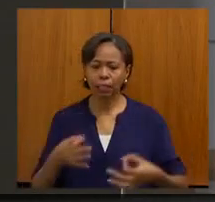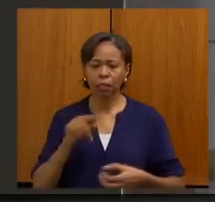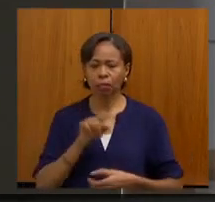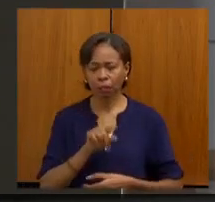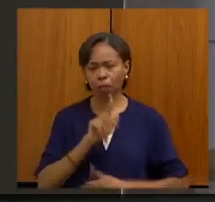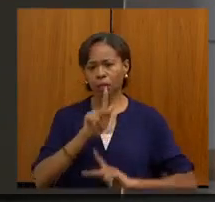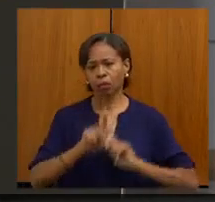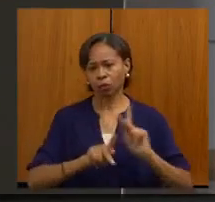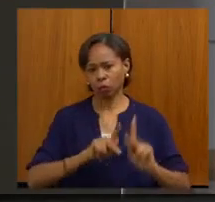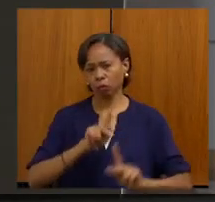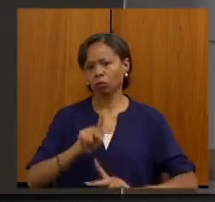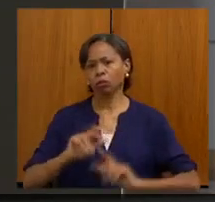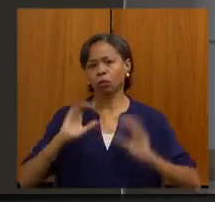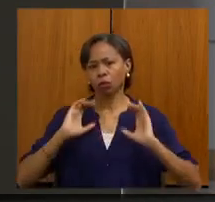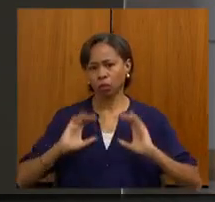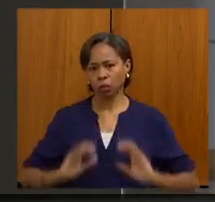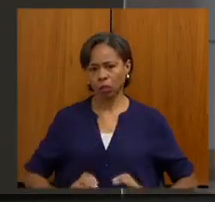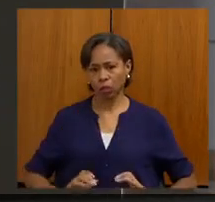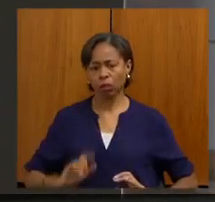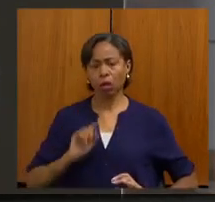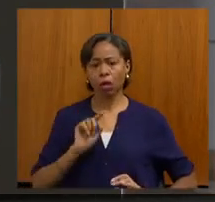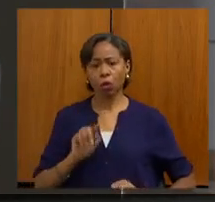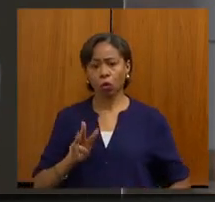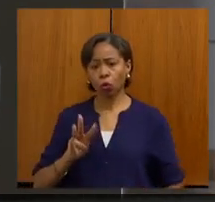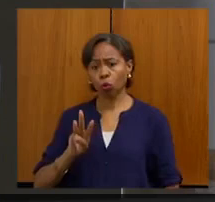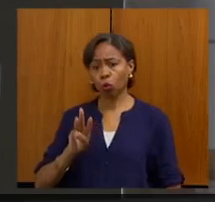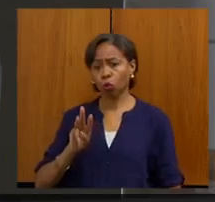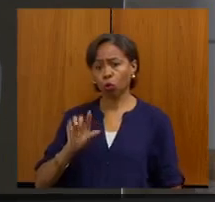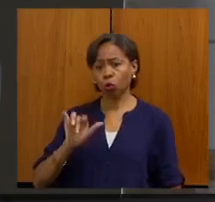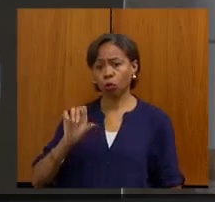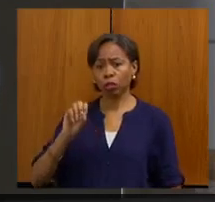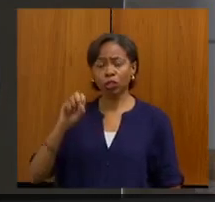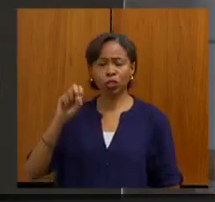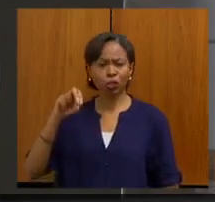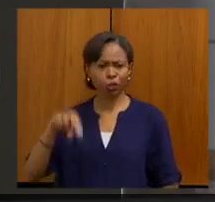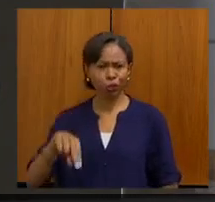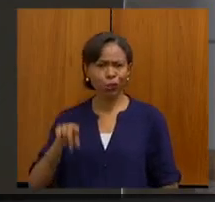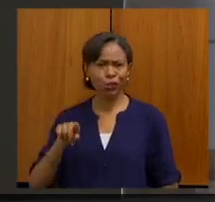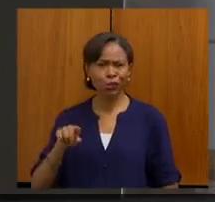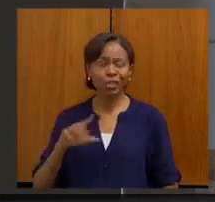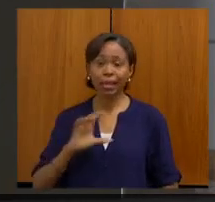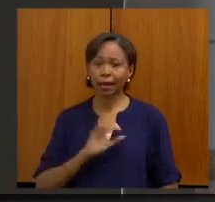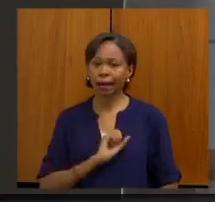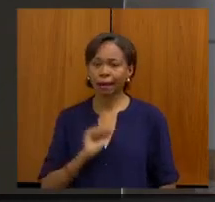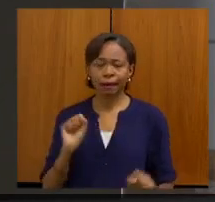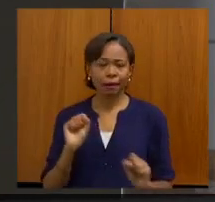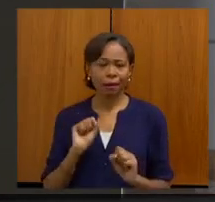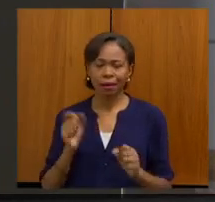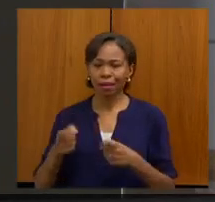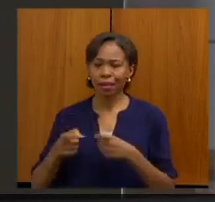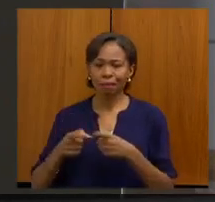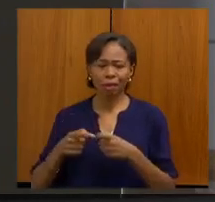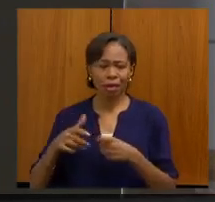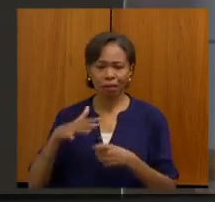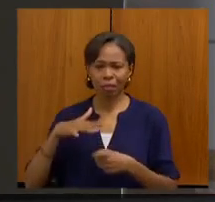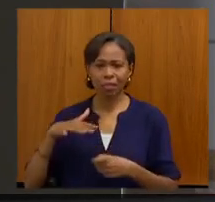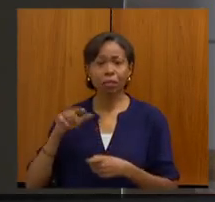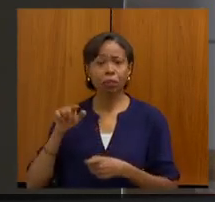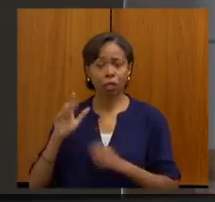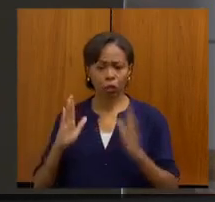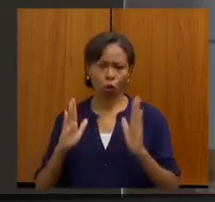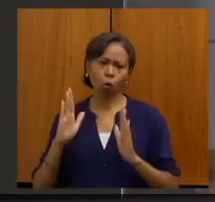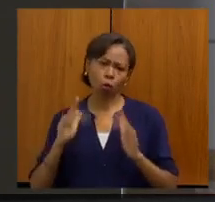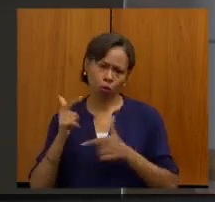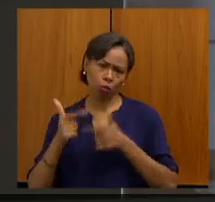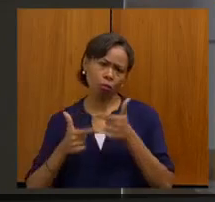Quando eu vejo, já fala o sentimento do Dr. Wilson, ele que é um apaixonado pela medicina, não só pelo mandato, que por si